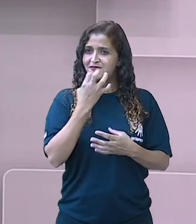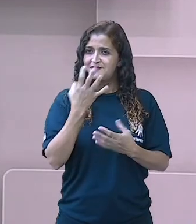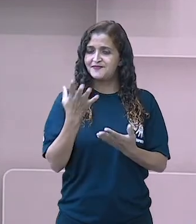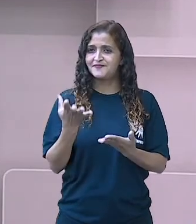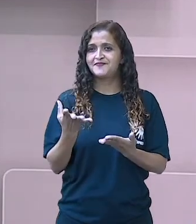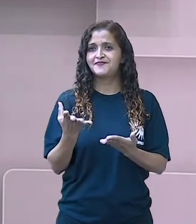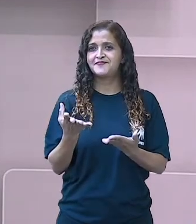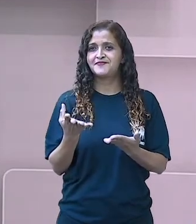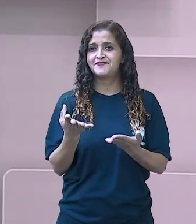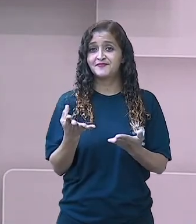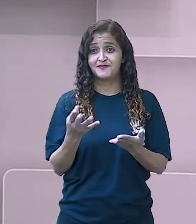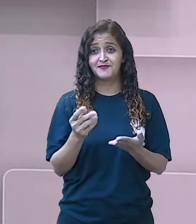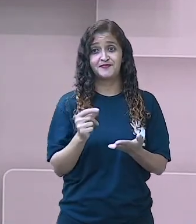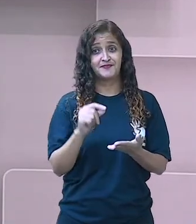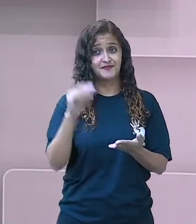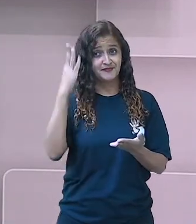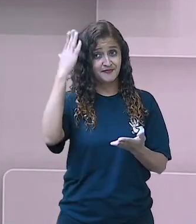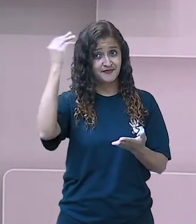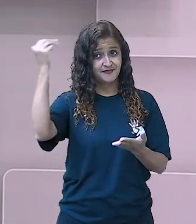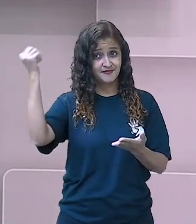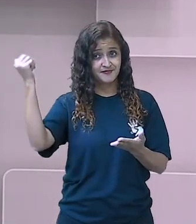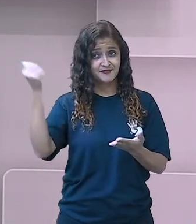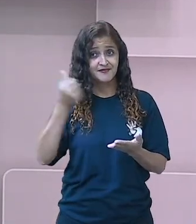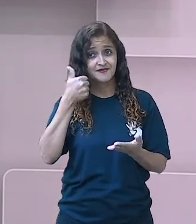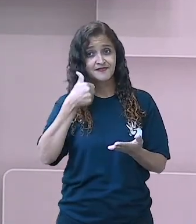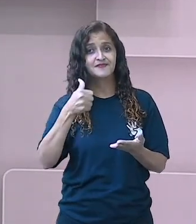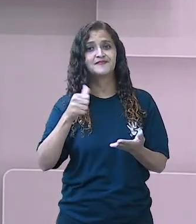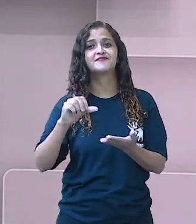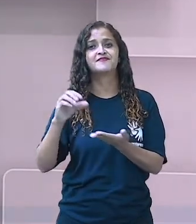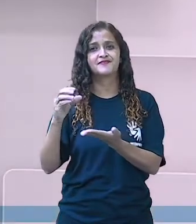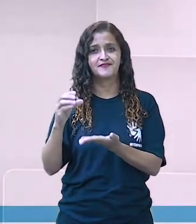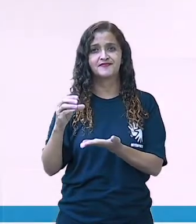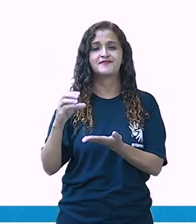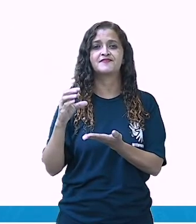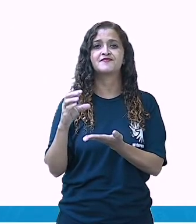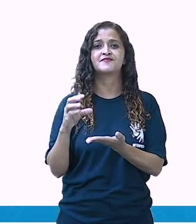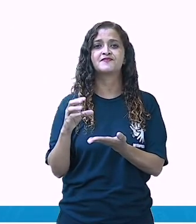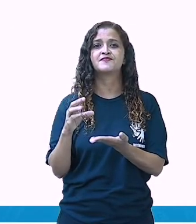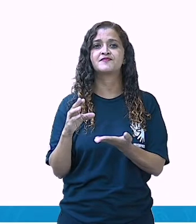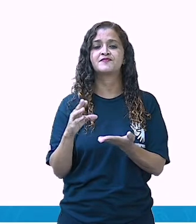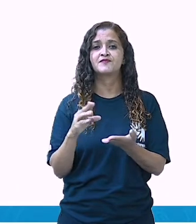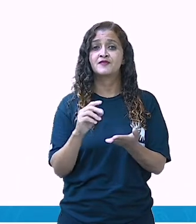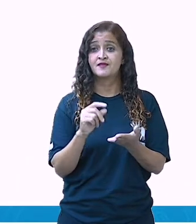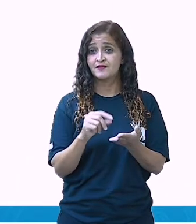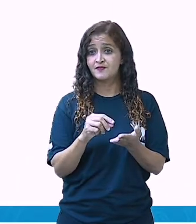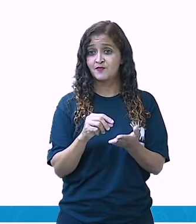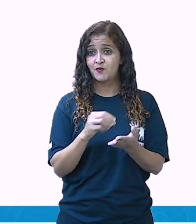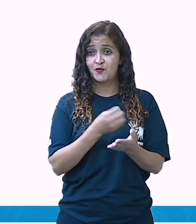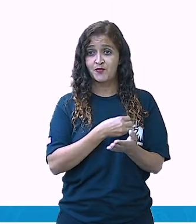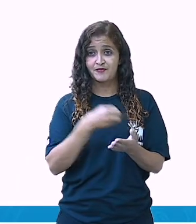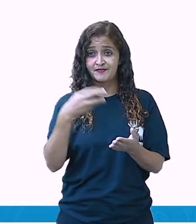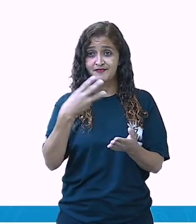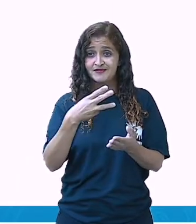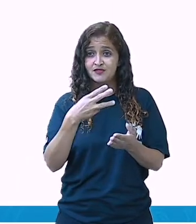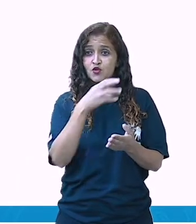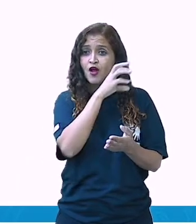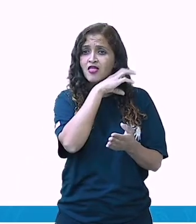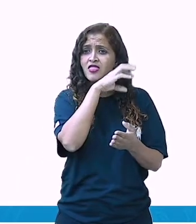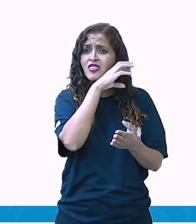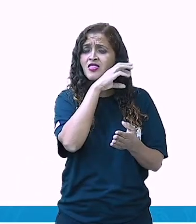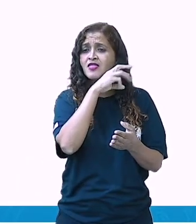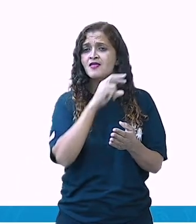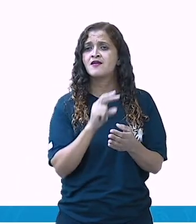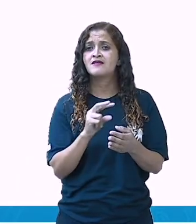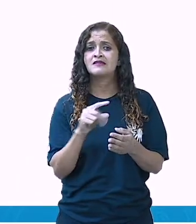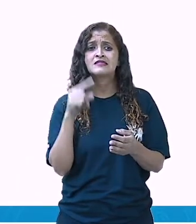Então, aqui, como quem escreveu o poema, a gente tem a autora Cecília Meirelles. Escreva os nomes dos animais que